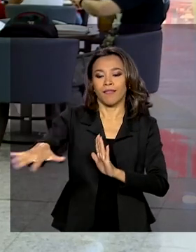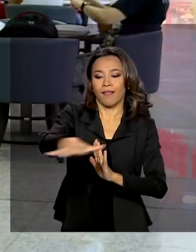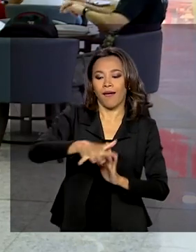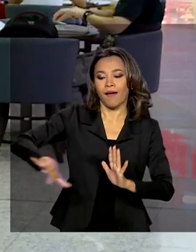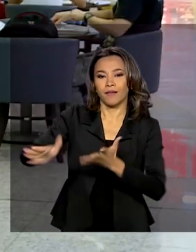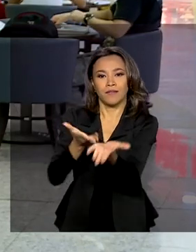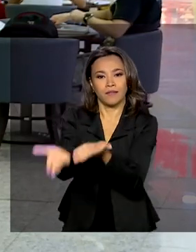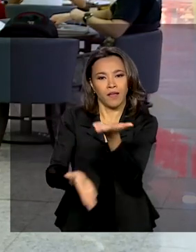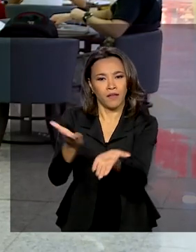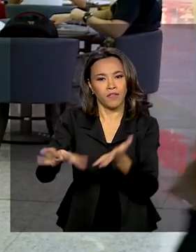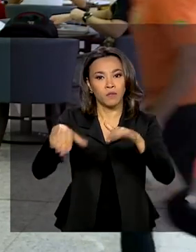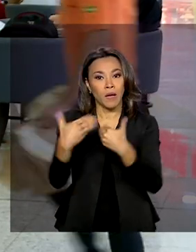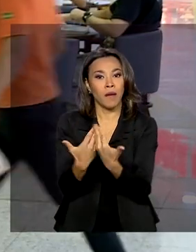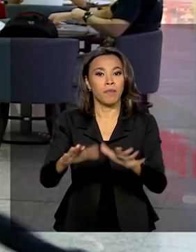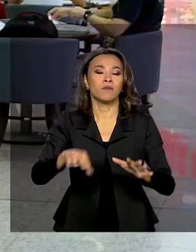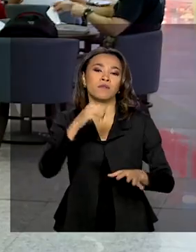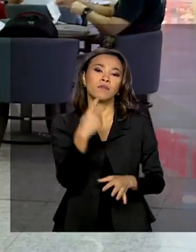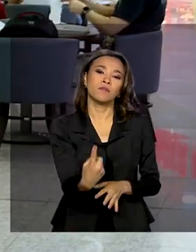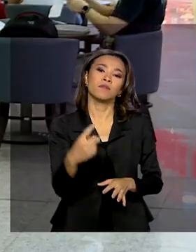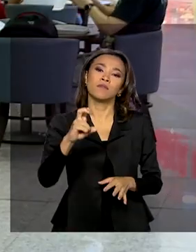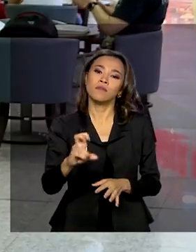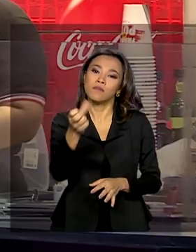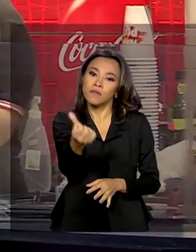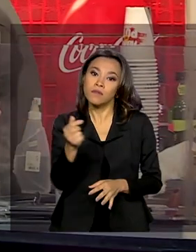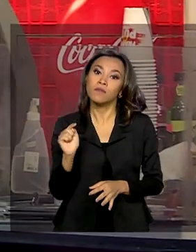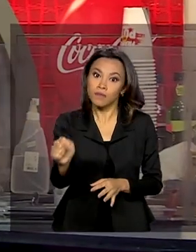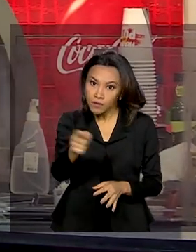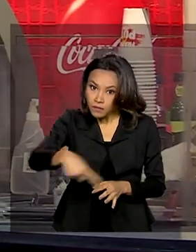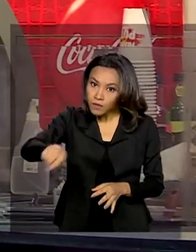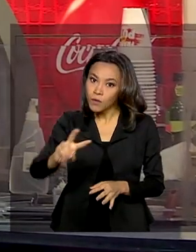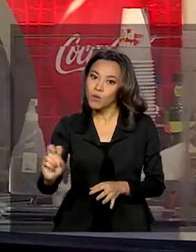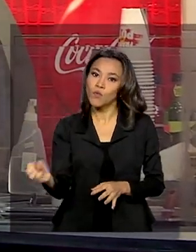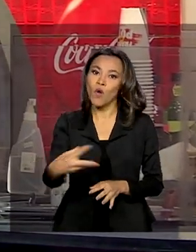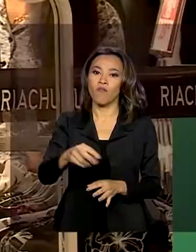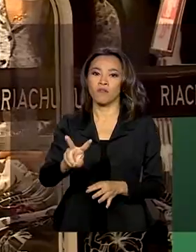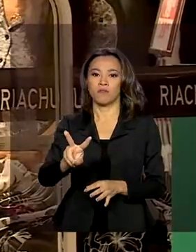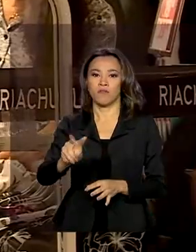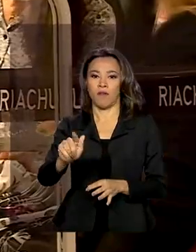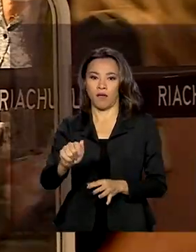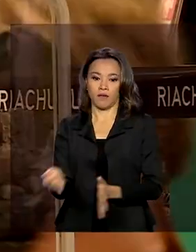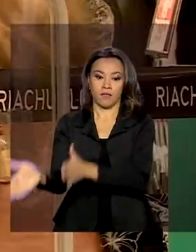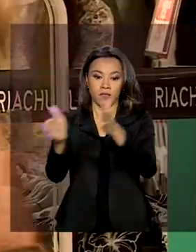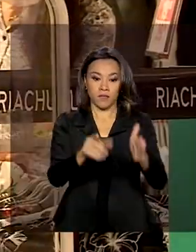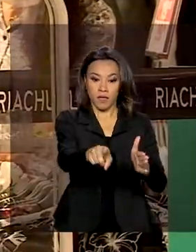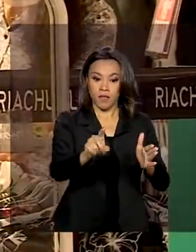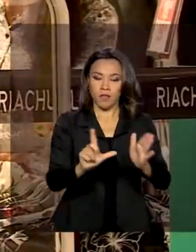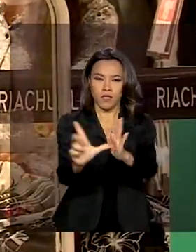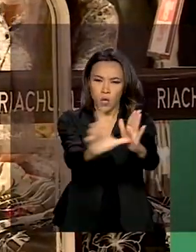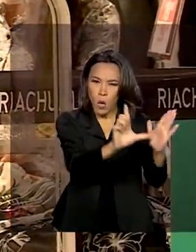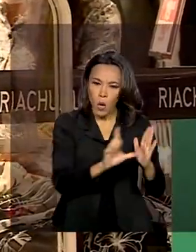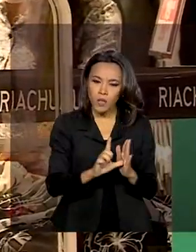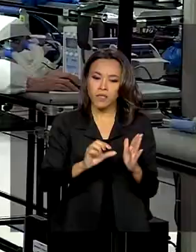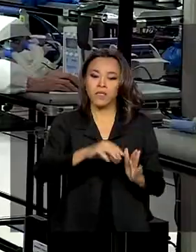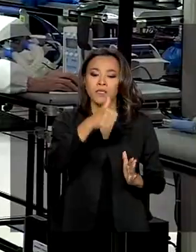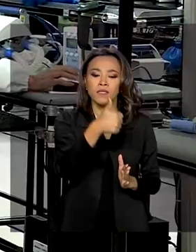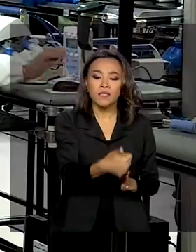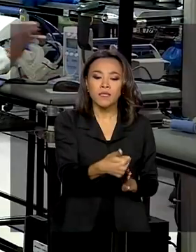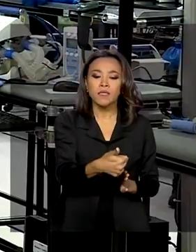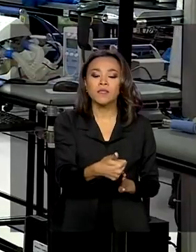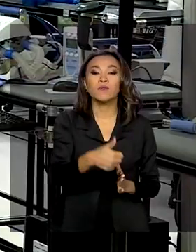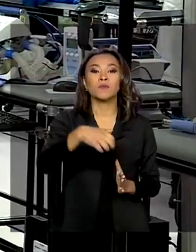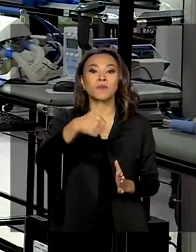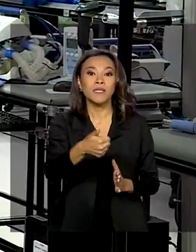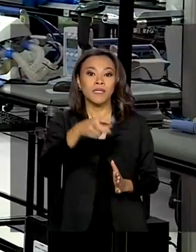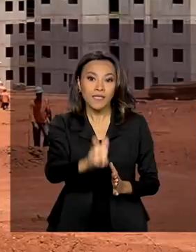abriu mais de 156 mil novas vagas. No comércio foram criados 115 mil postos de trabalho, na